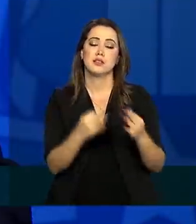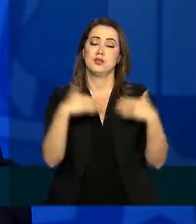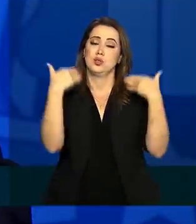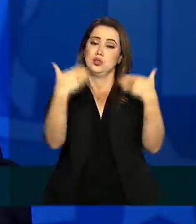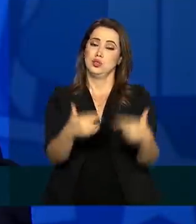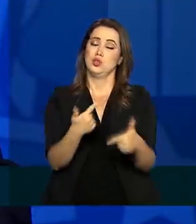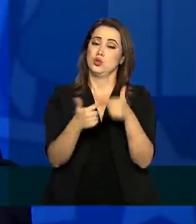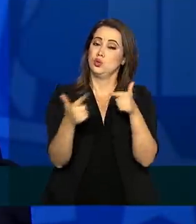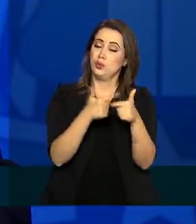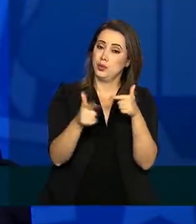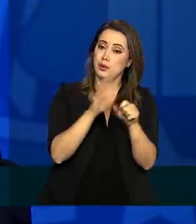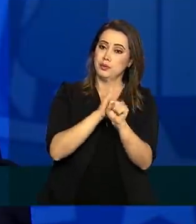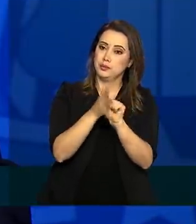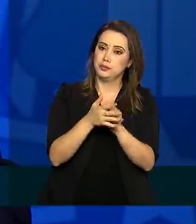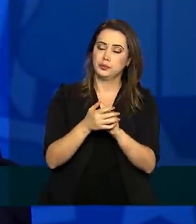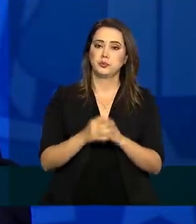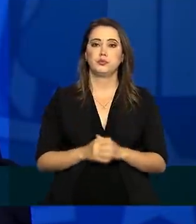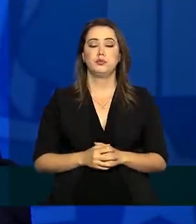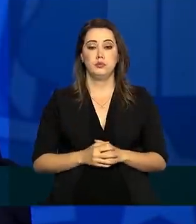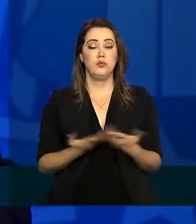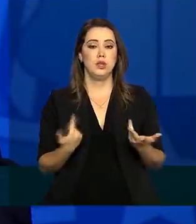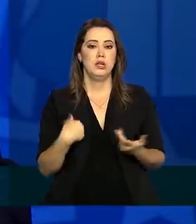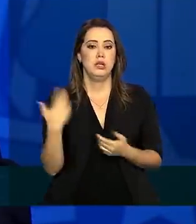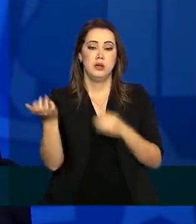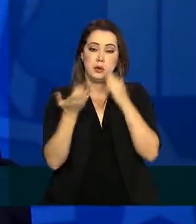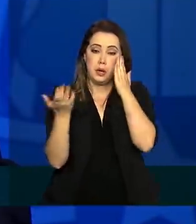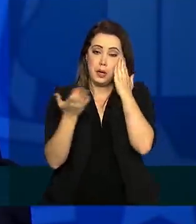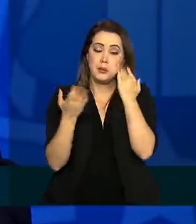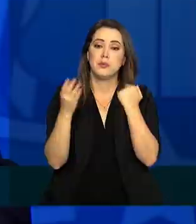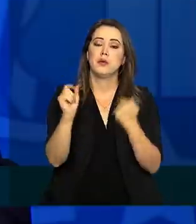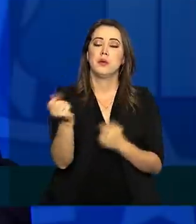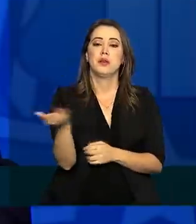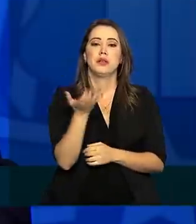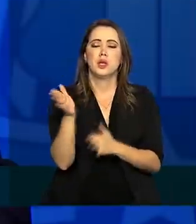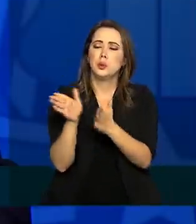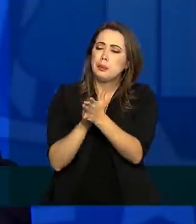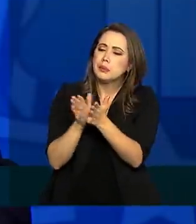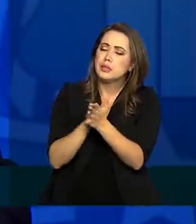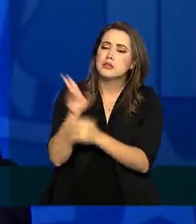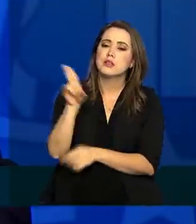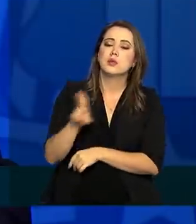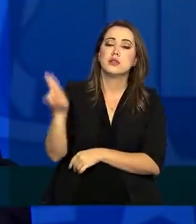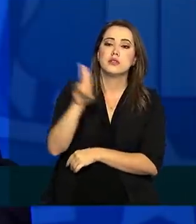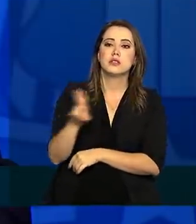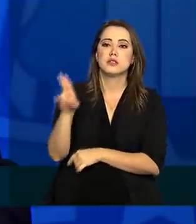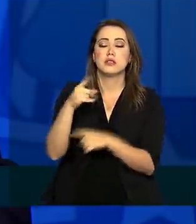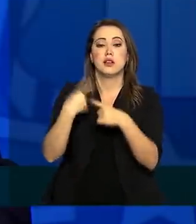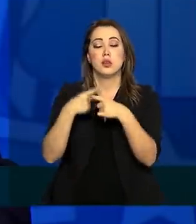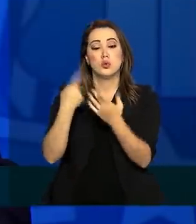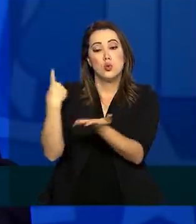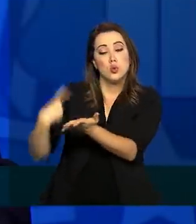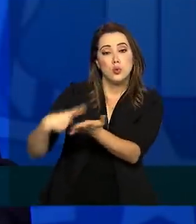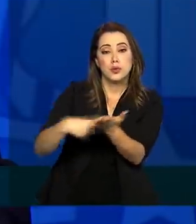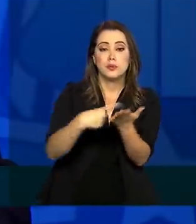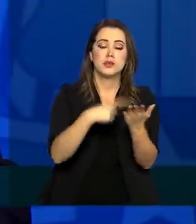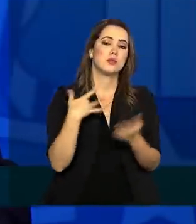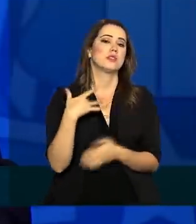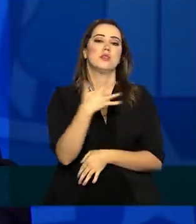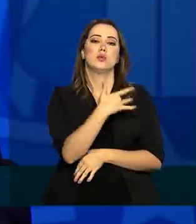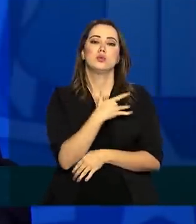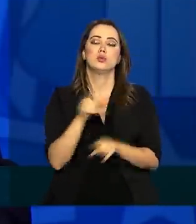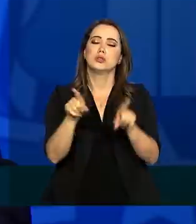enfrentamento ao coronavírus. Gostaria de parabenizar a Universidade por esse compromisso com a saúde pública